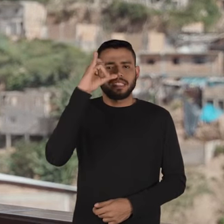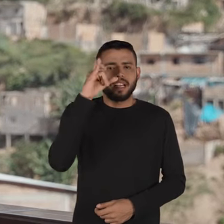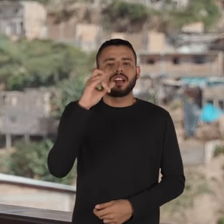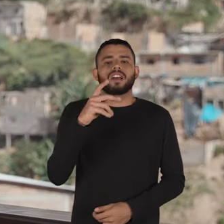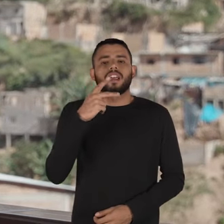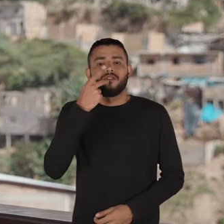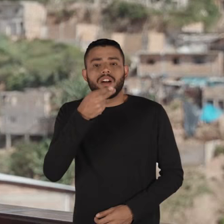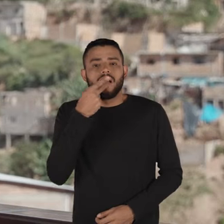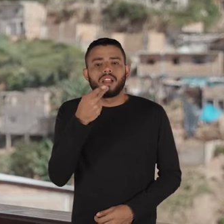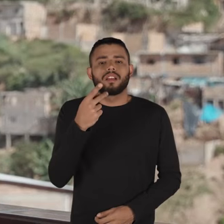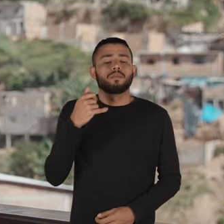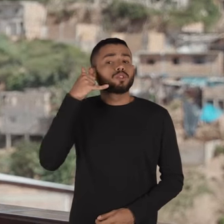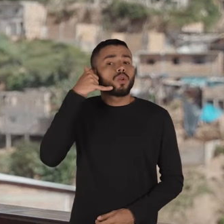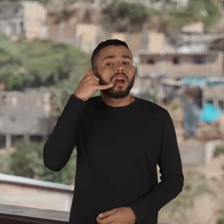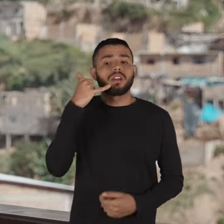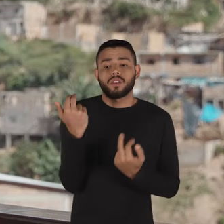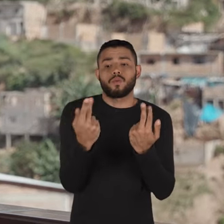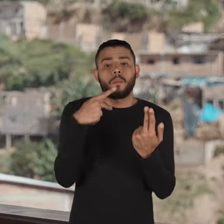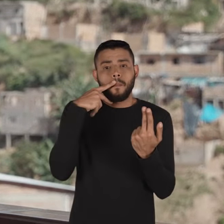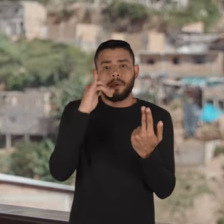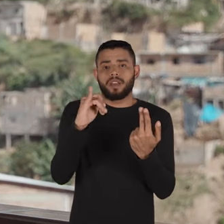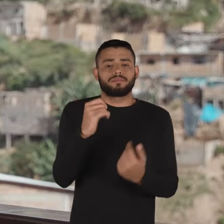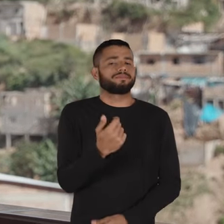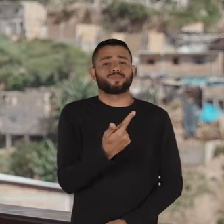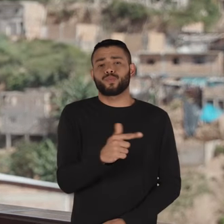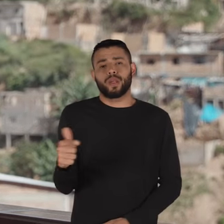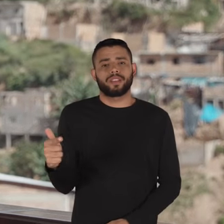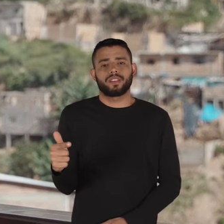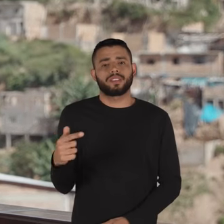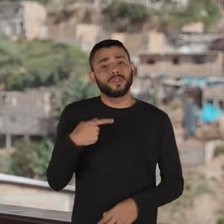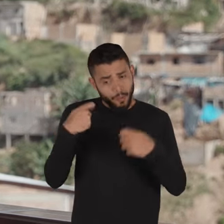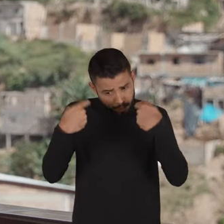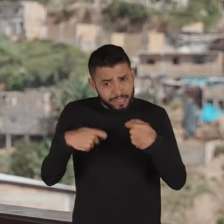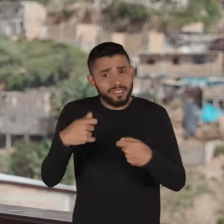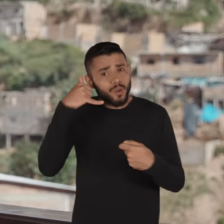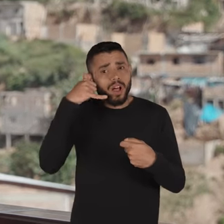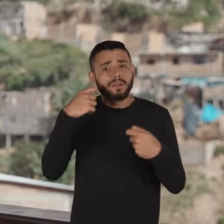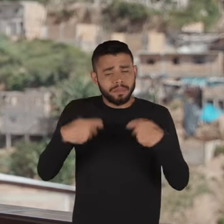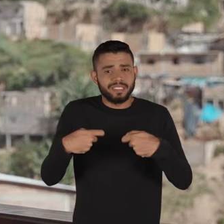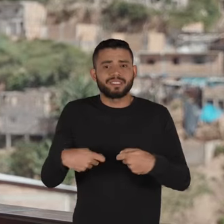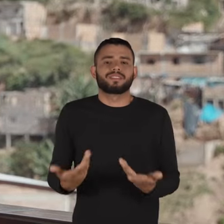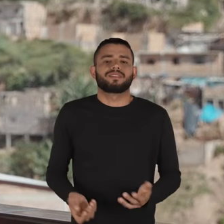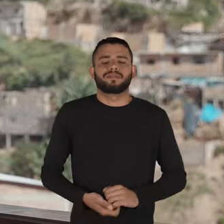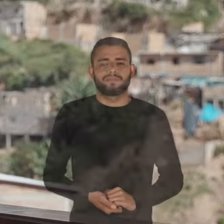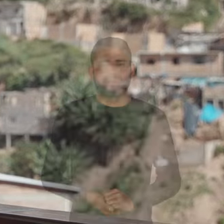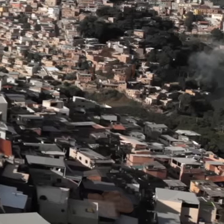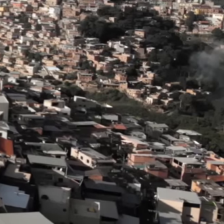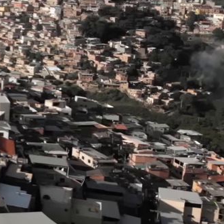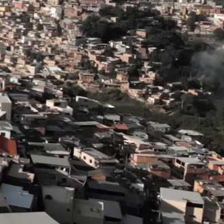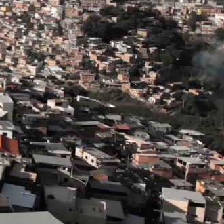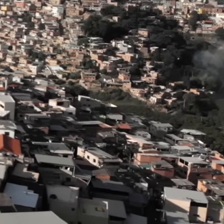Instagram e fala, galera, meu celular é igual ao meu pai. Não tem. Estou precisando de um celular e tudo mais.